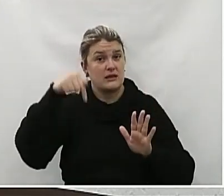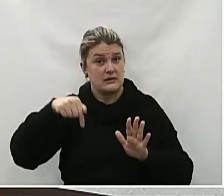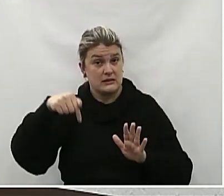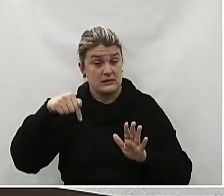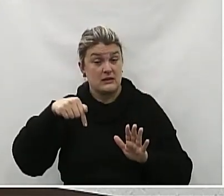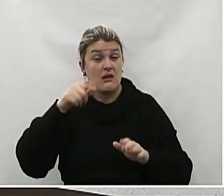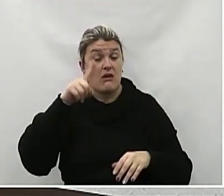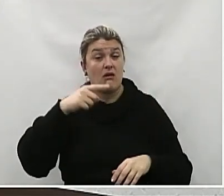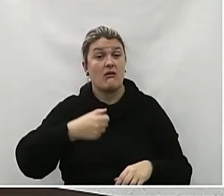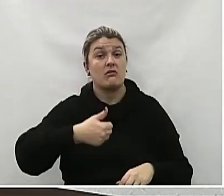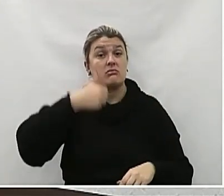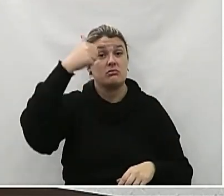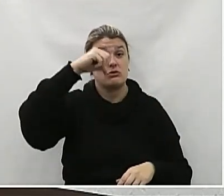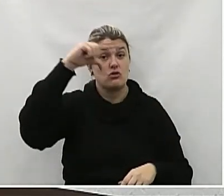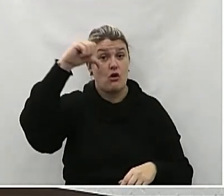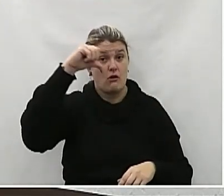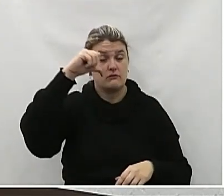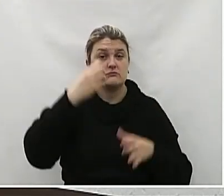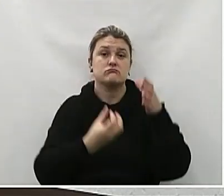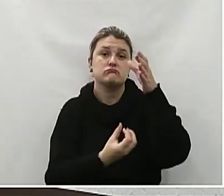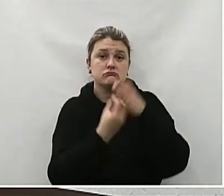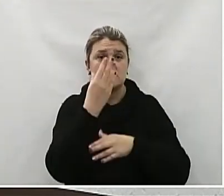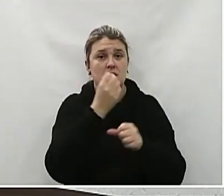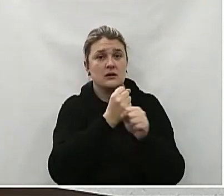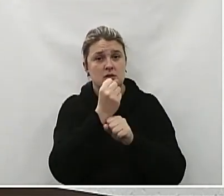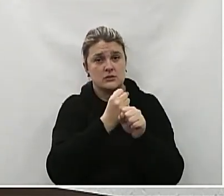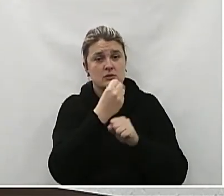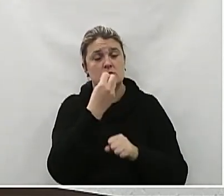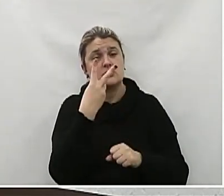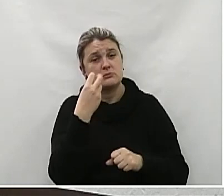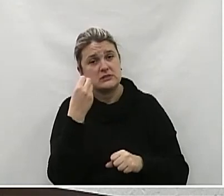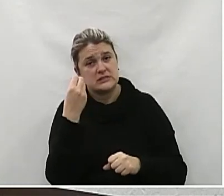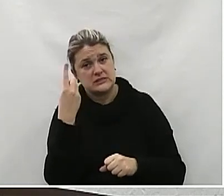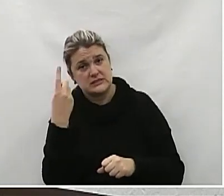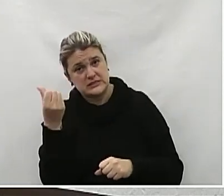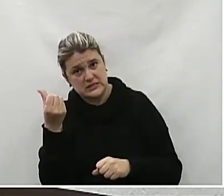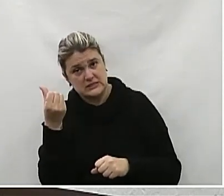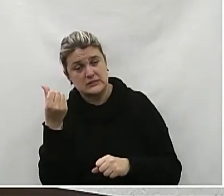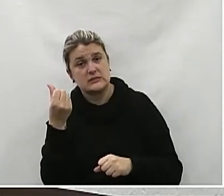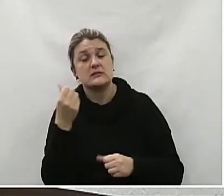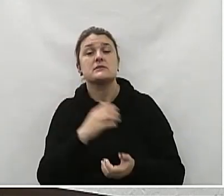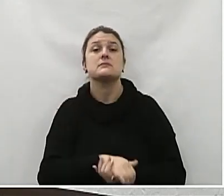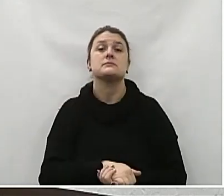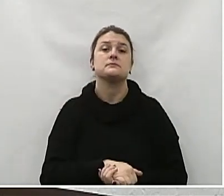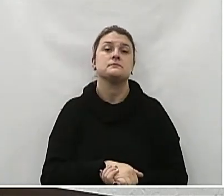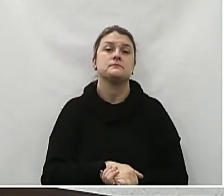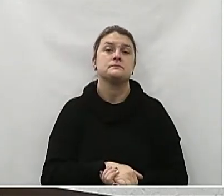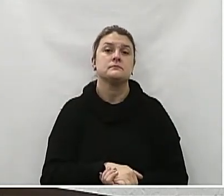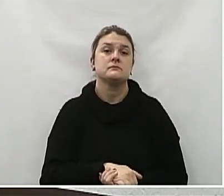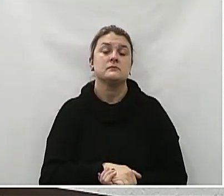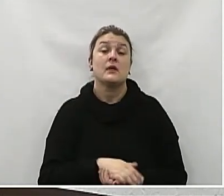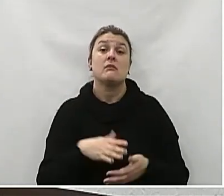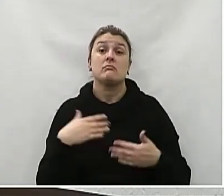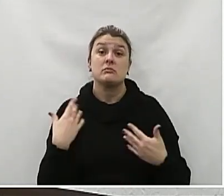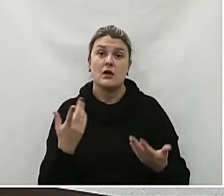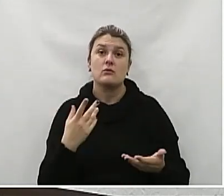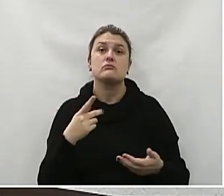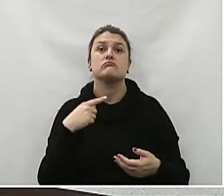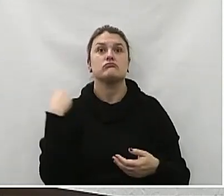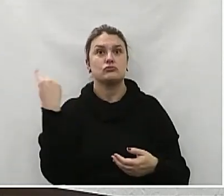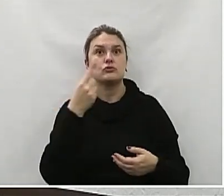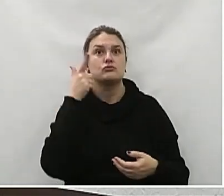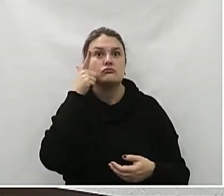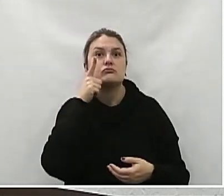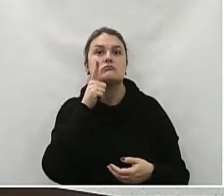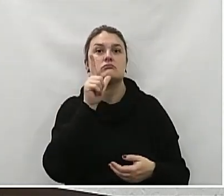a 19ª Foi criada em 2016, então de 16 a 23, mais duas Delegacias da Mulher Então realmente nós fomos agraciados